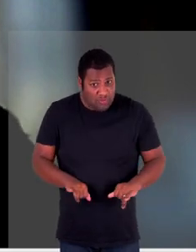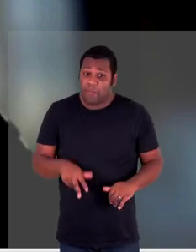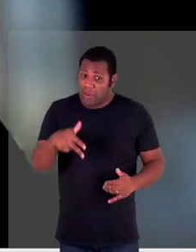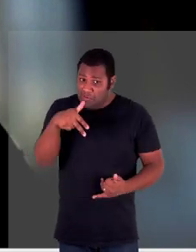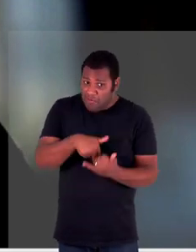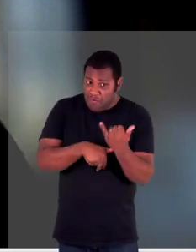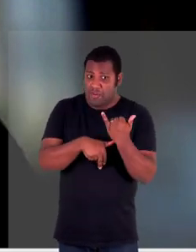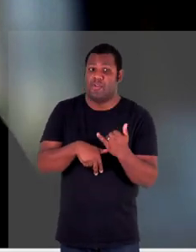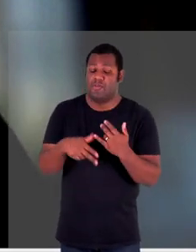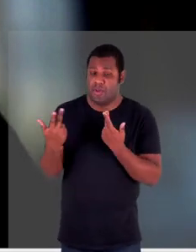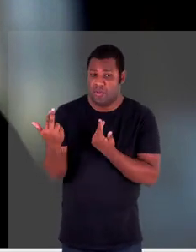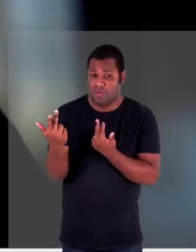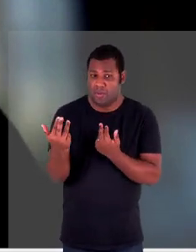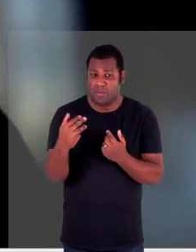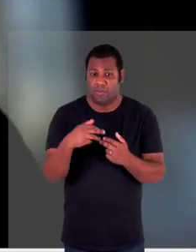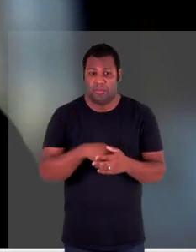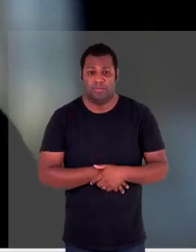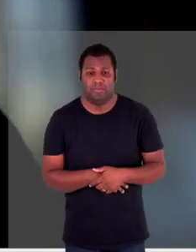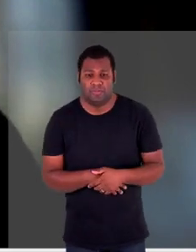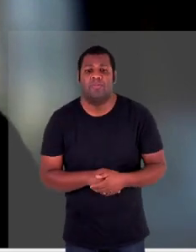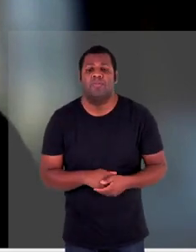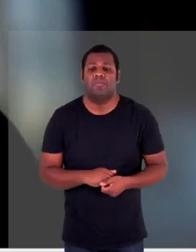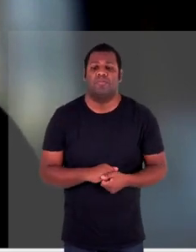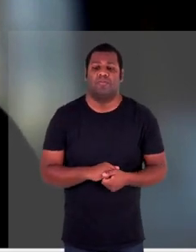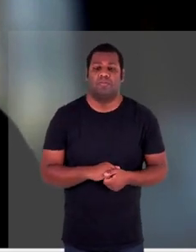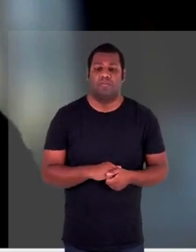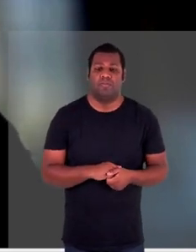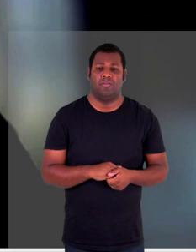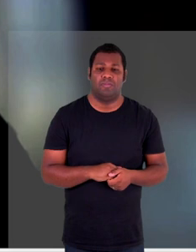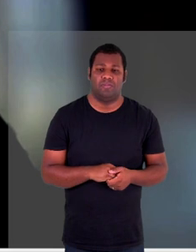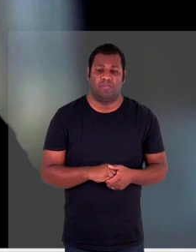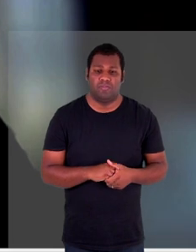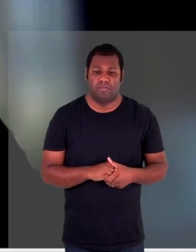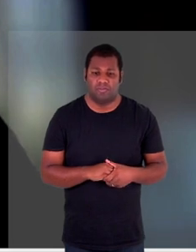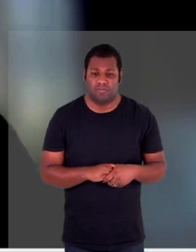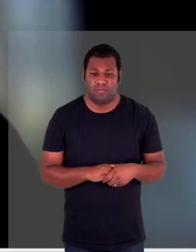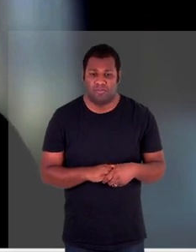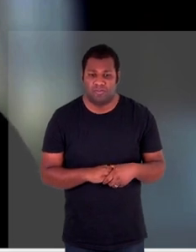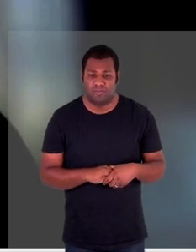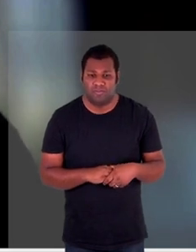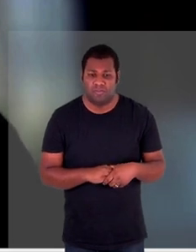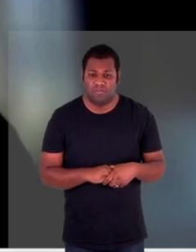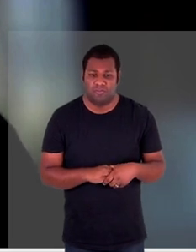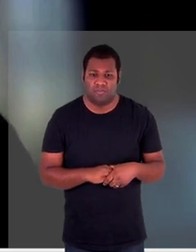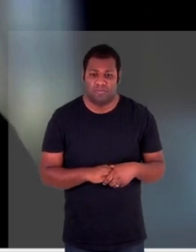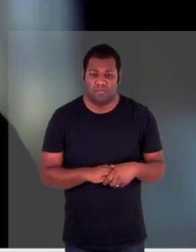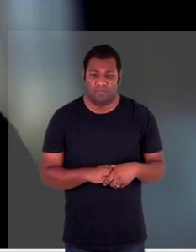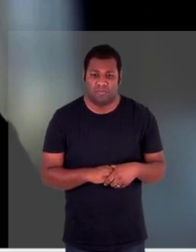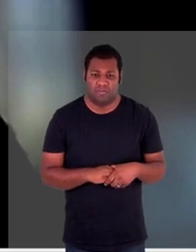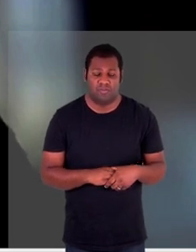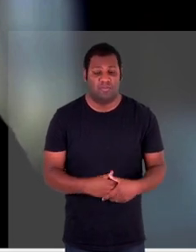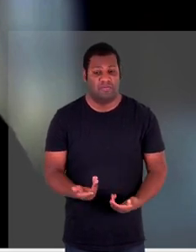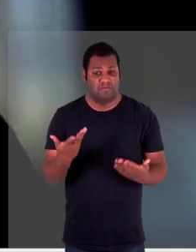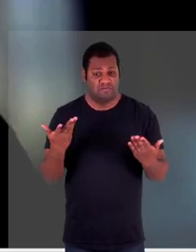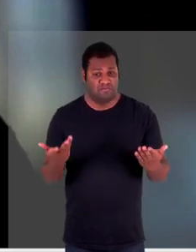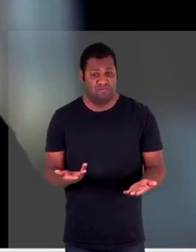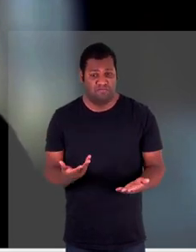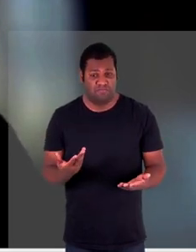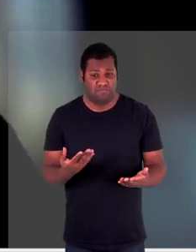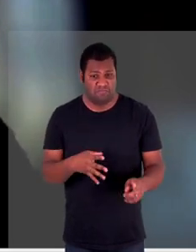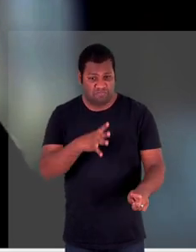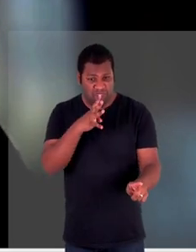em vez dele se representar sair como a agressividade de eu vou tentar responsabilizar a vítima